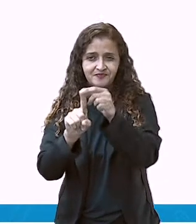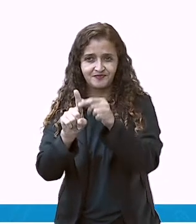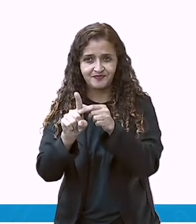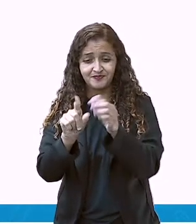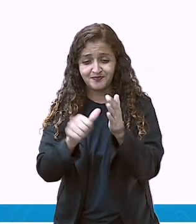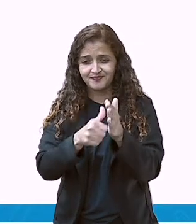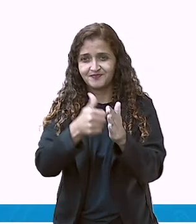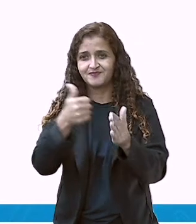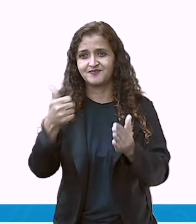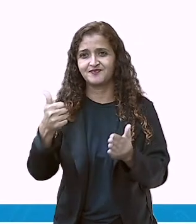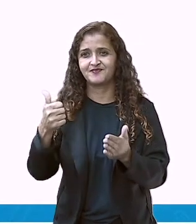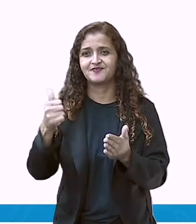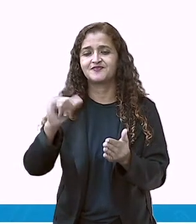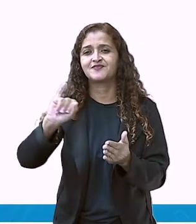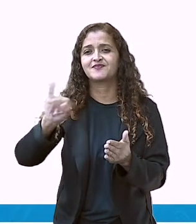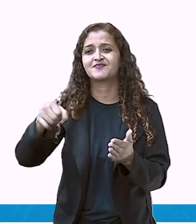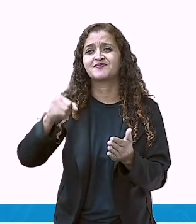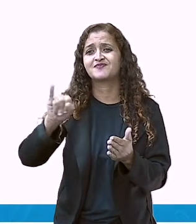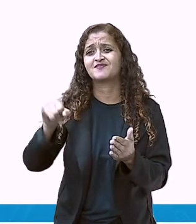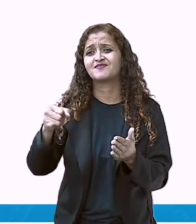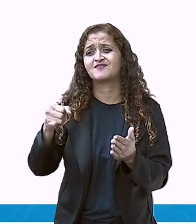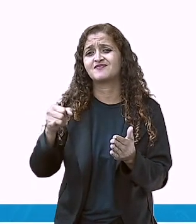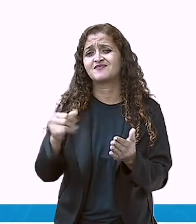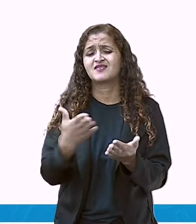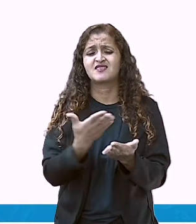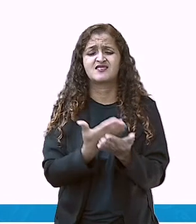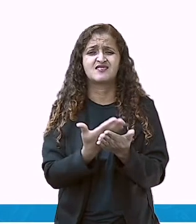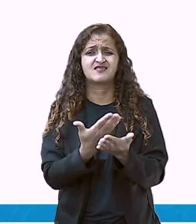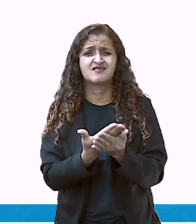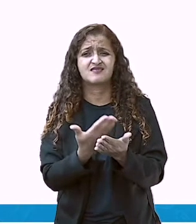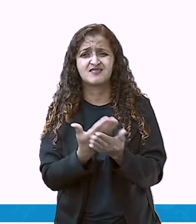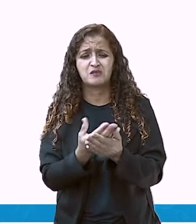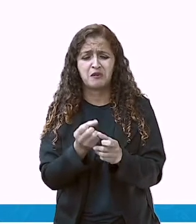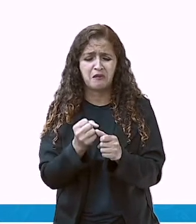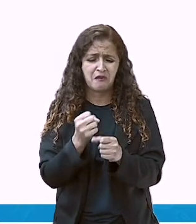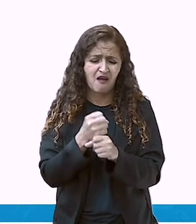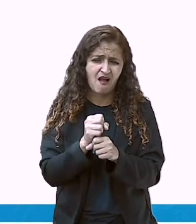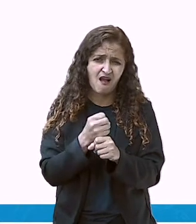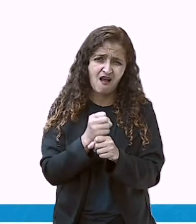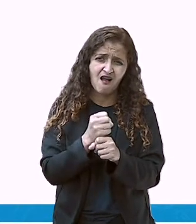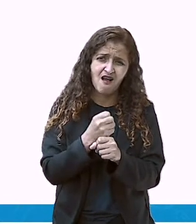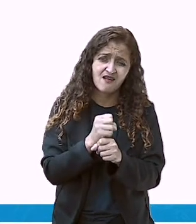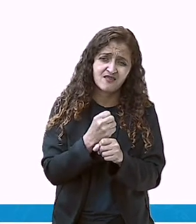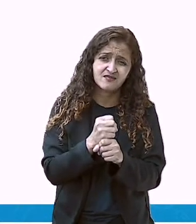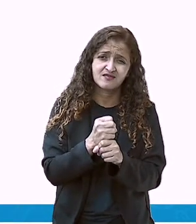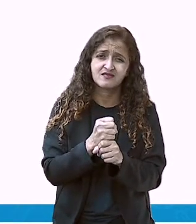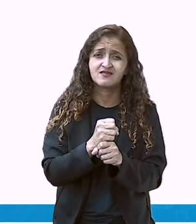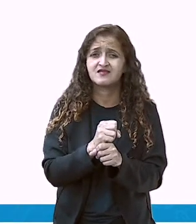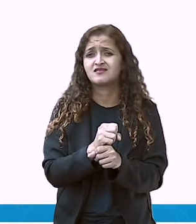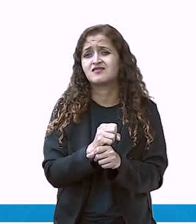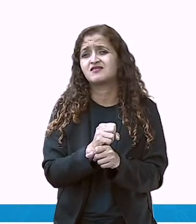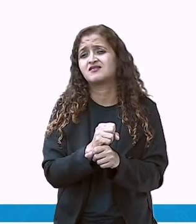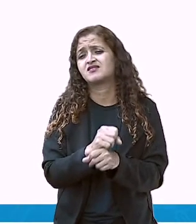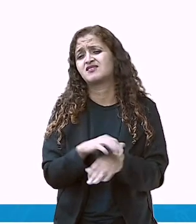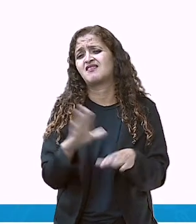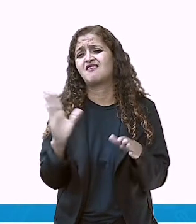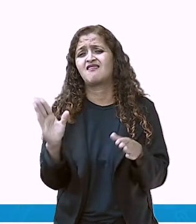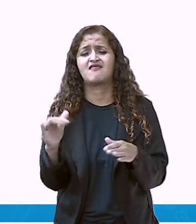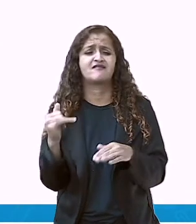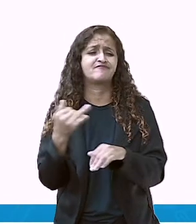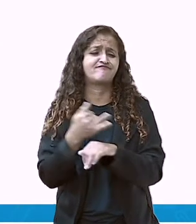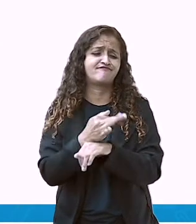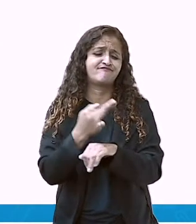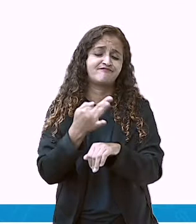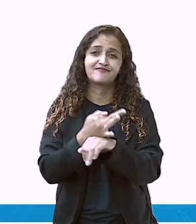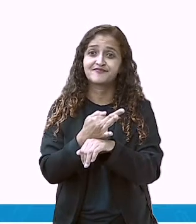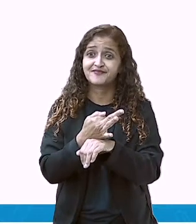que é o janeiro. Quando está assim, já estudamos o ano todo. Estamos loucos para chegar às férias, não é